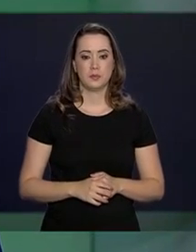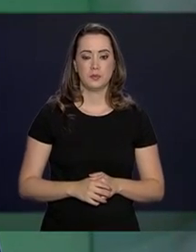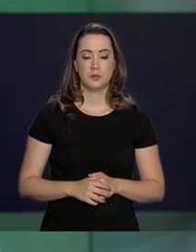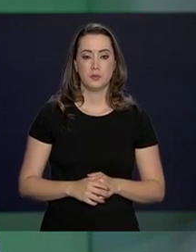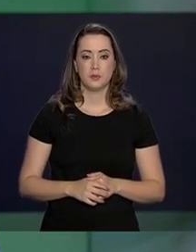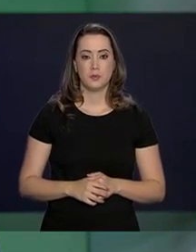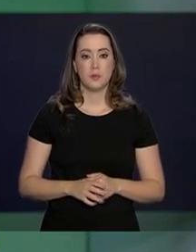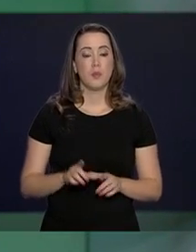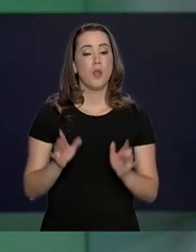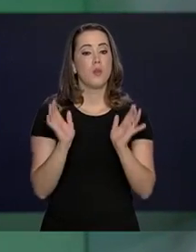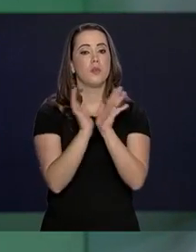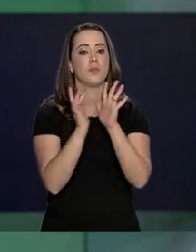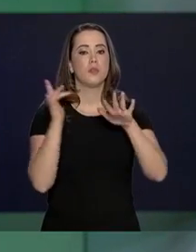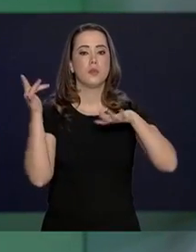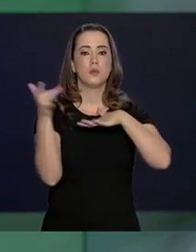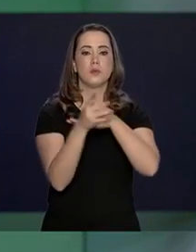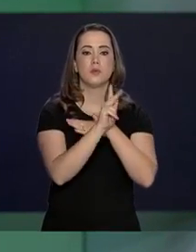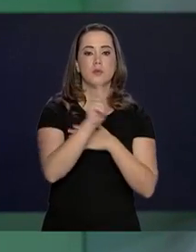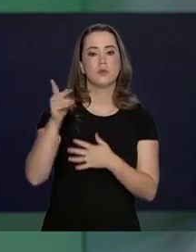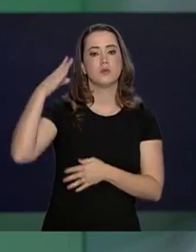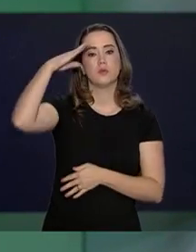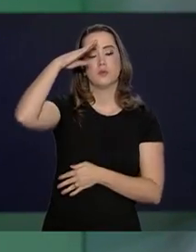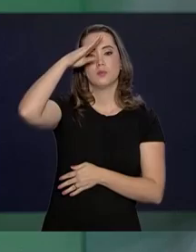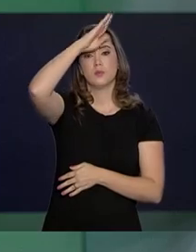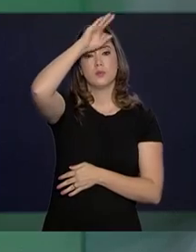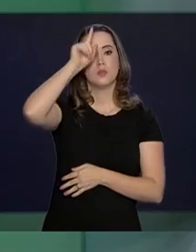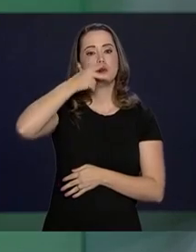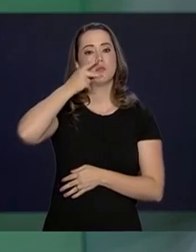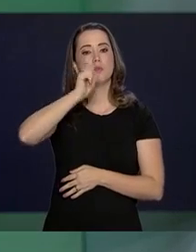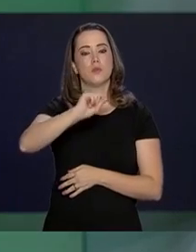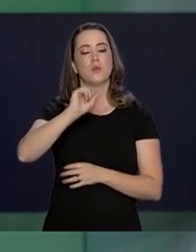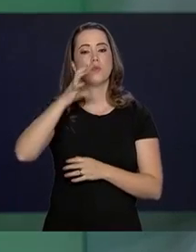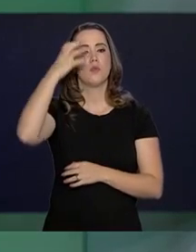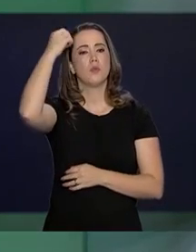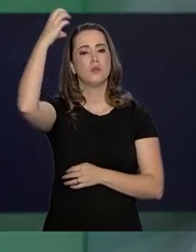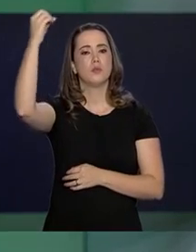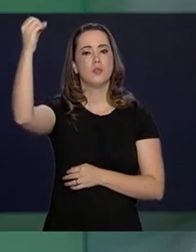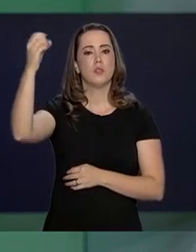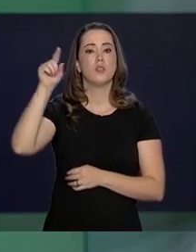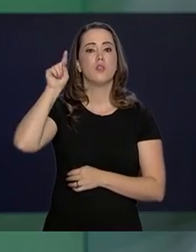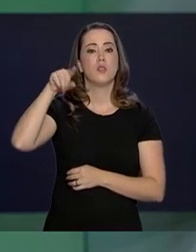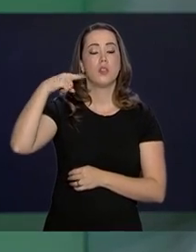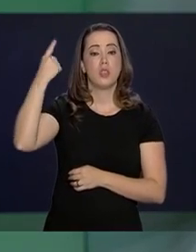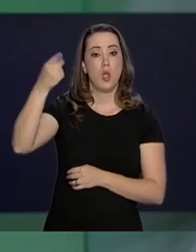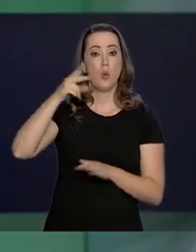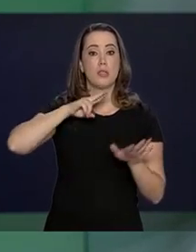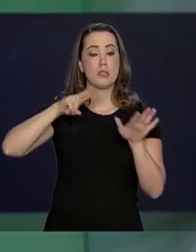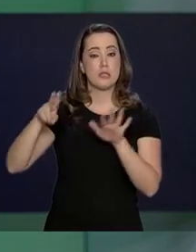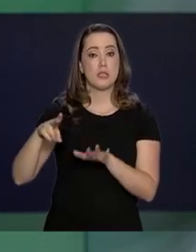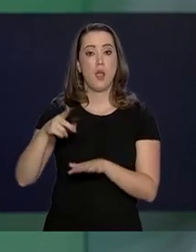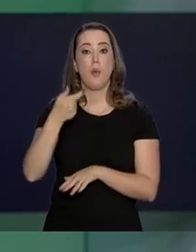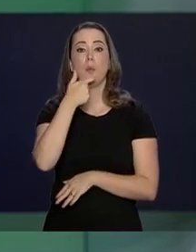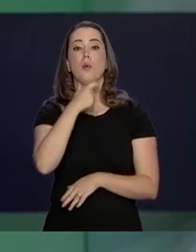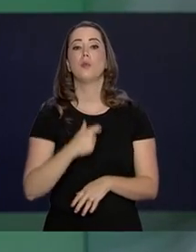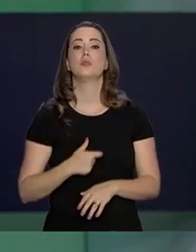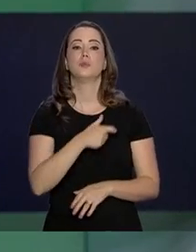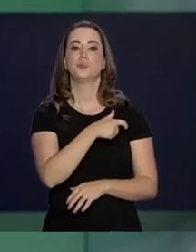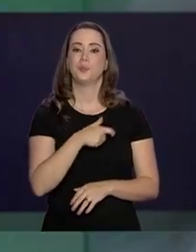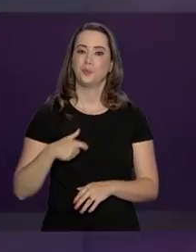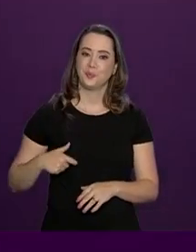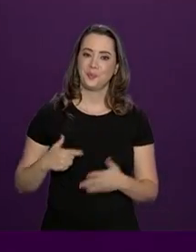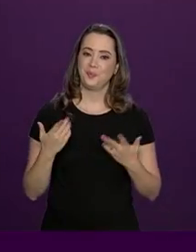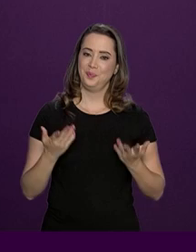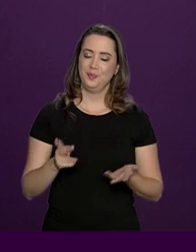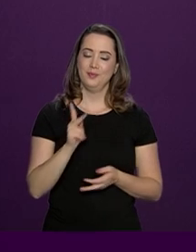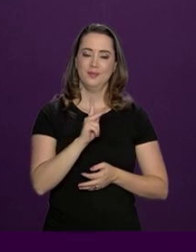E pelas redes sociais, o presidente Jair Bolsonaro falou sobre a viagem que fará na próxima semana a Davos, na Suíça.